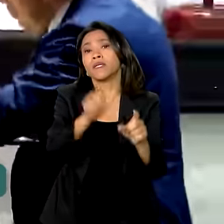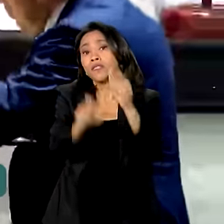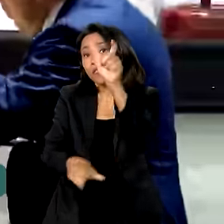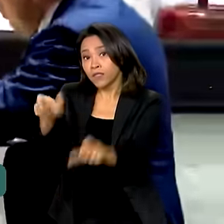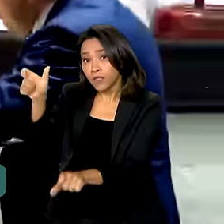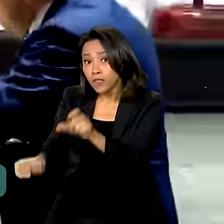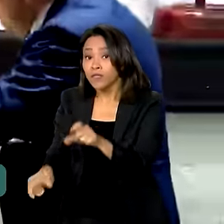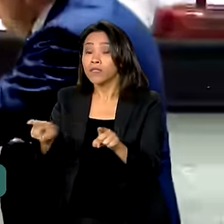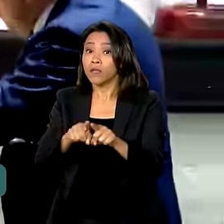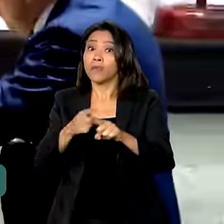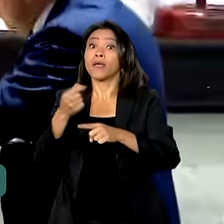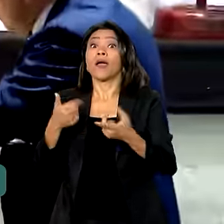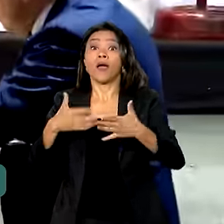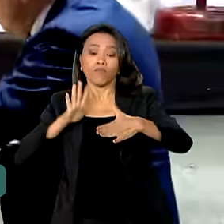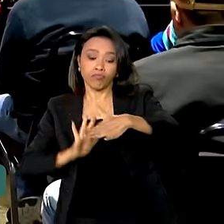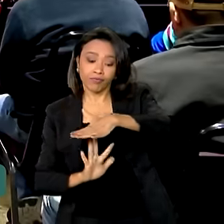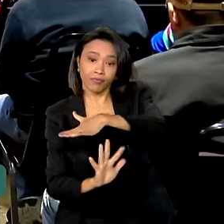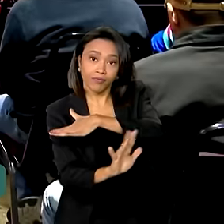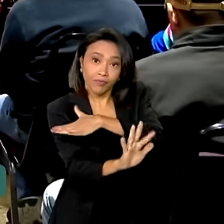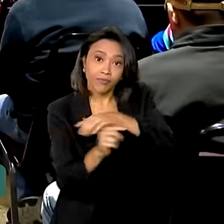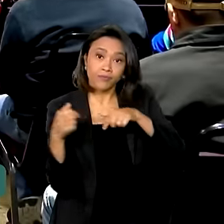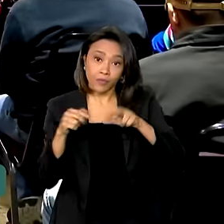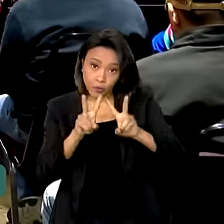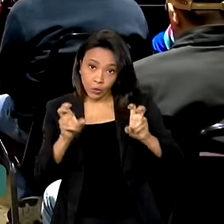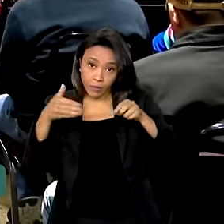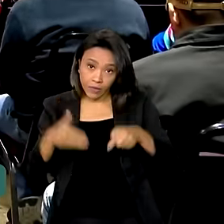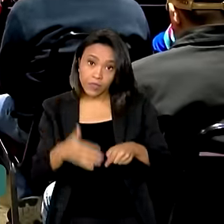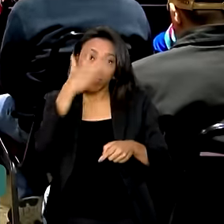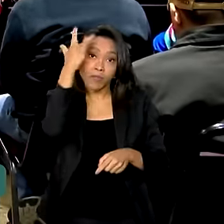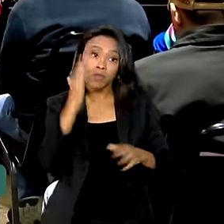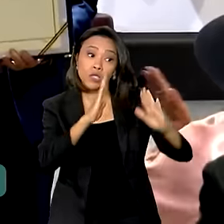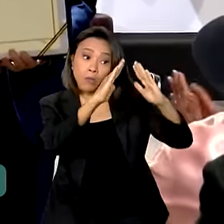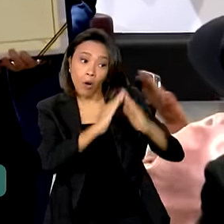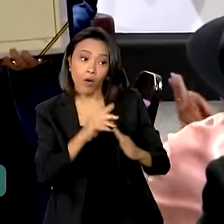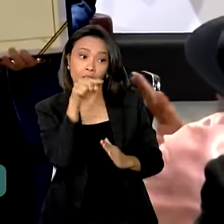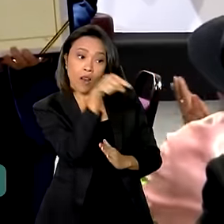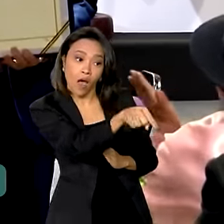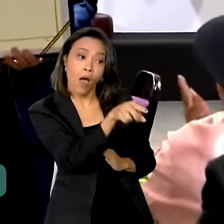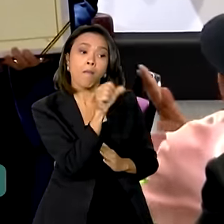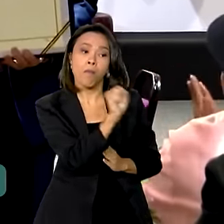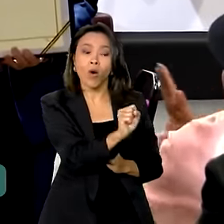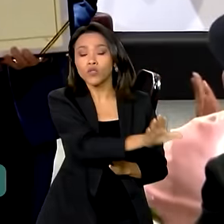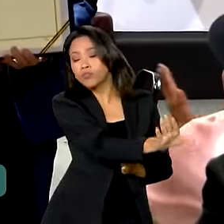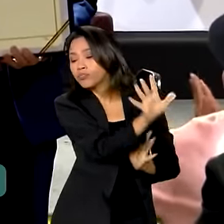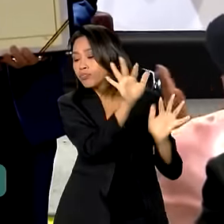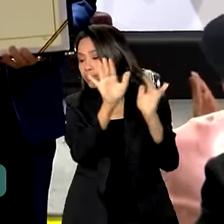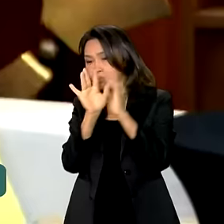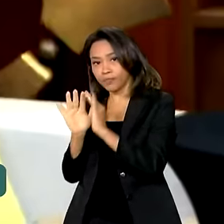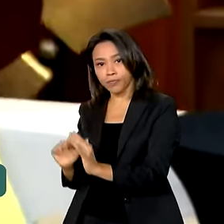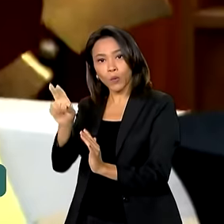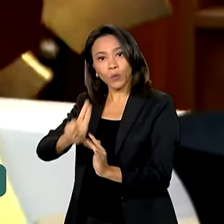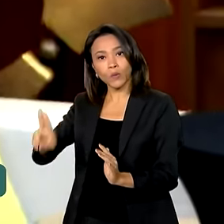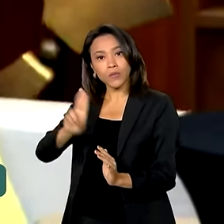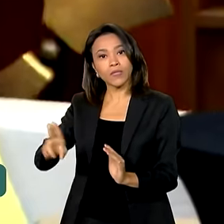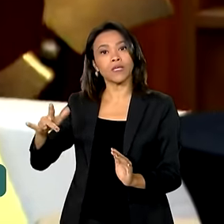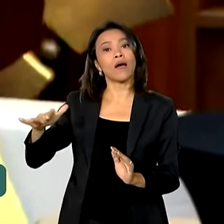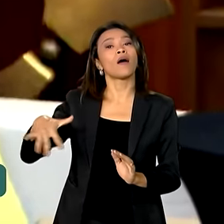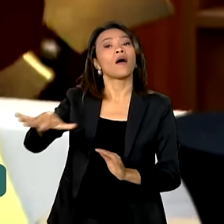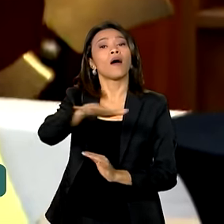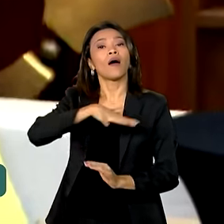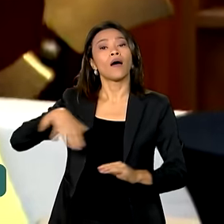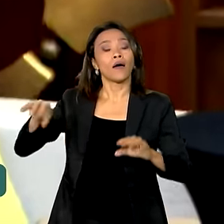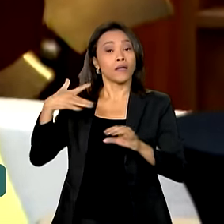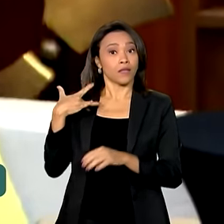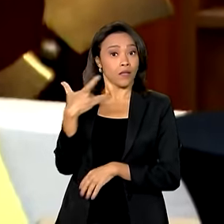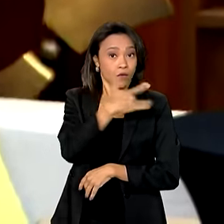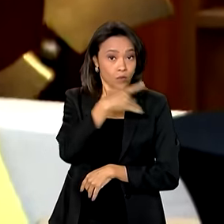migratória e permitir que brasileiros que morem na Bolívia possam usar o sistema público de saúde do país. Na área de energia,